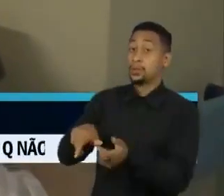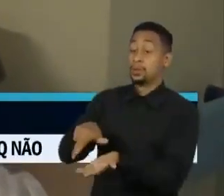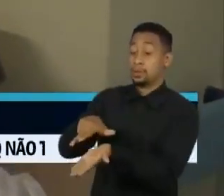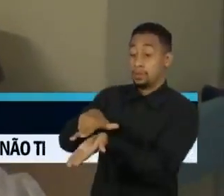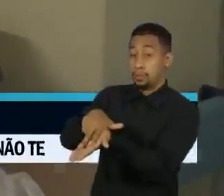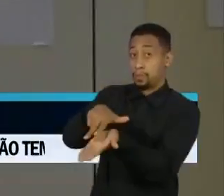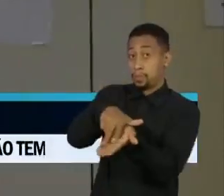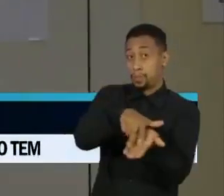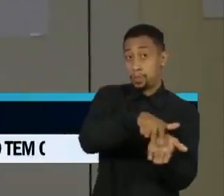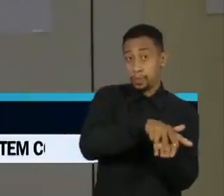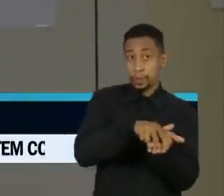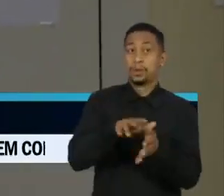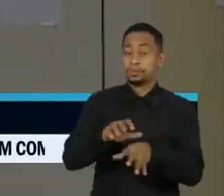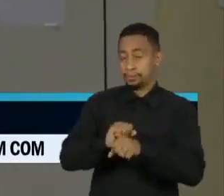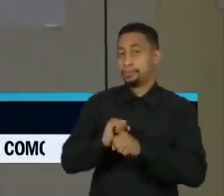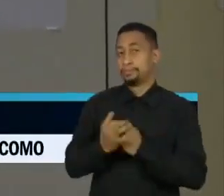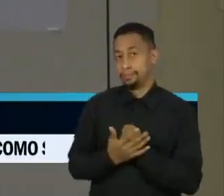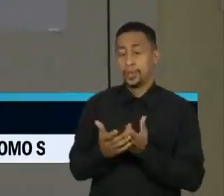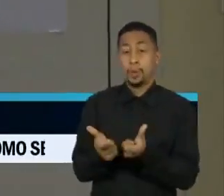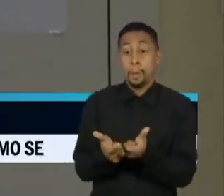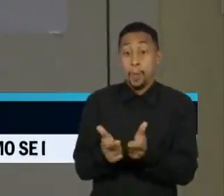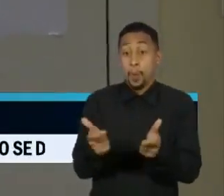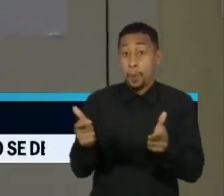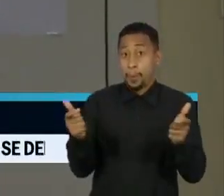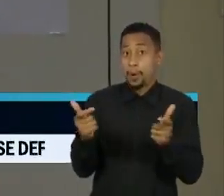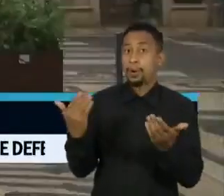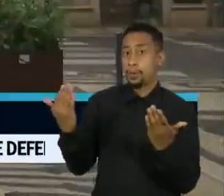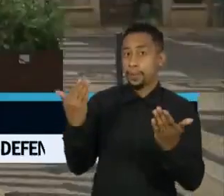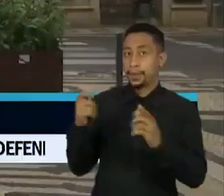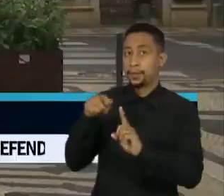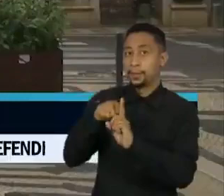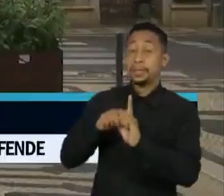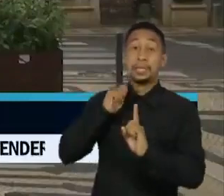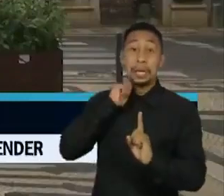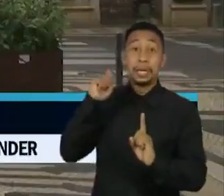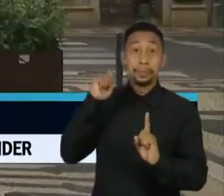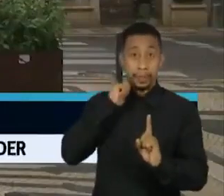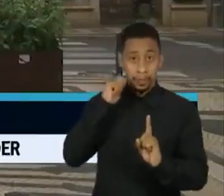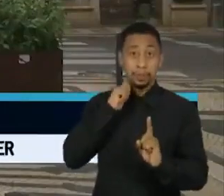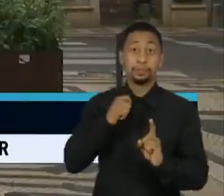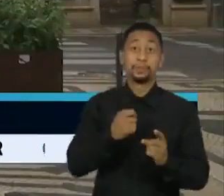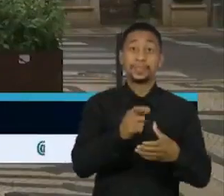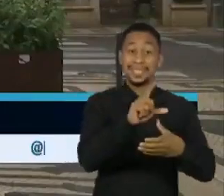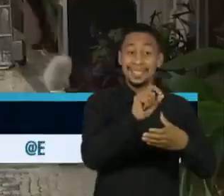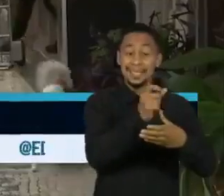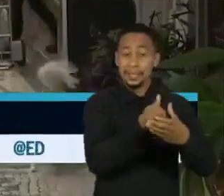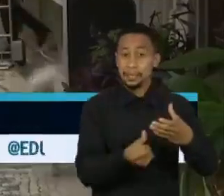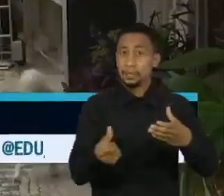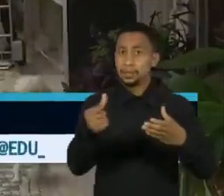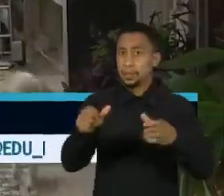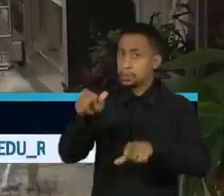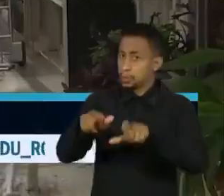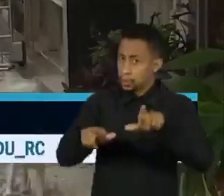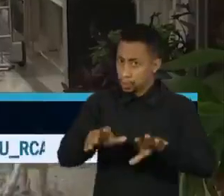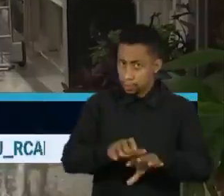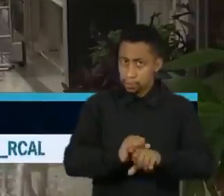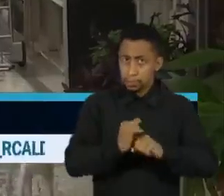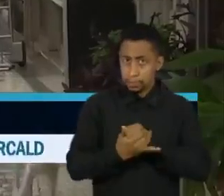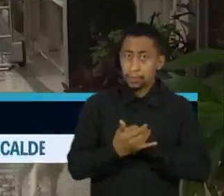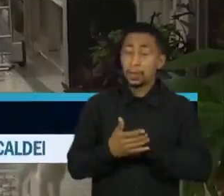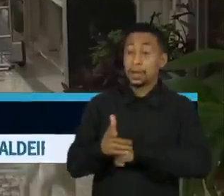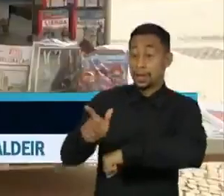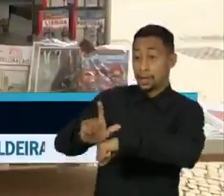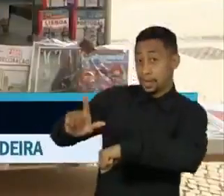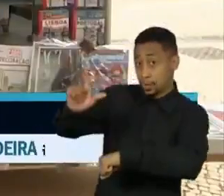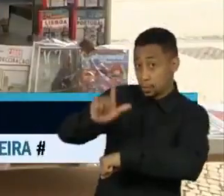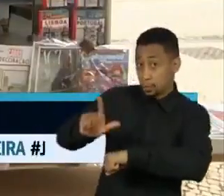pela doença no país, o número mais alto desde abril. Seis em cada dez novas infecções registradas em Lisboa